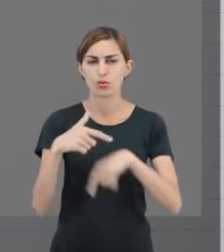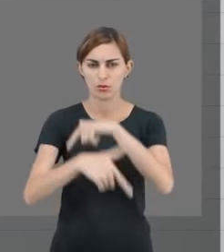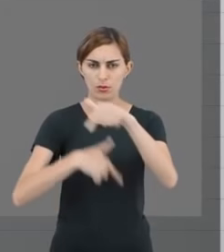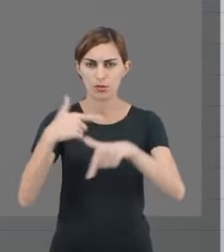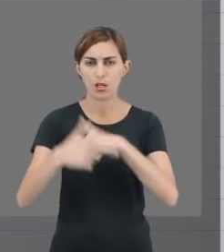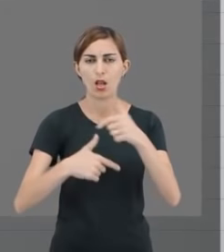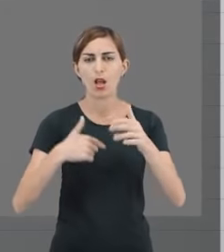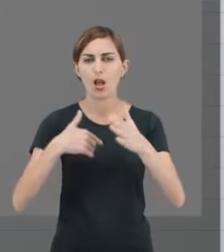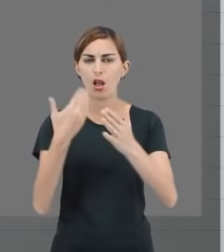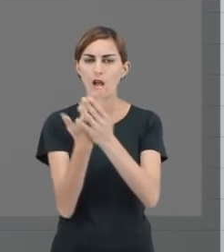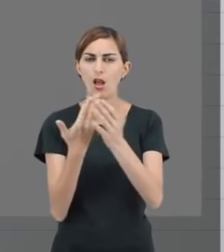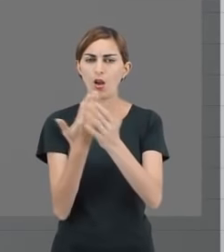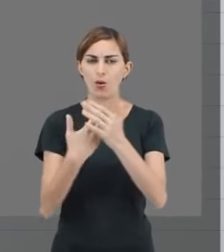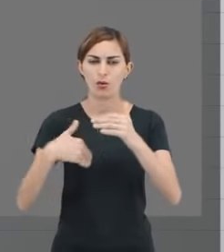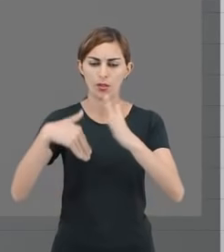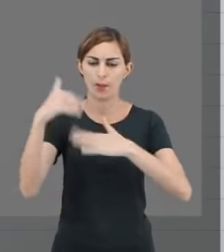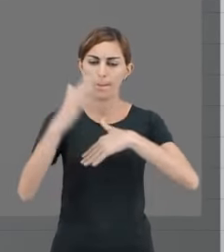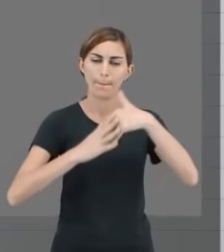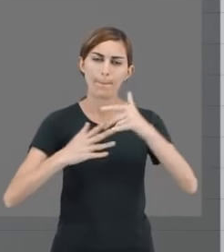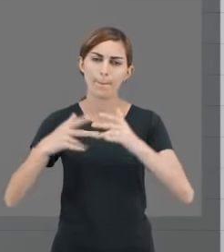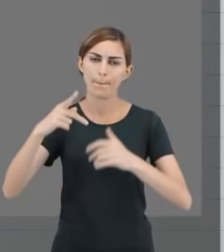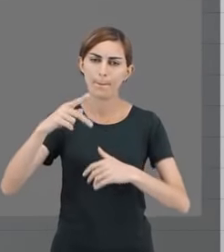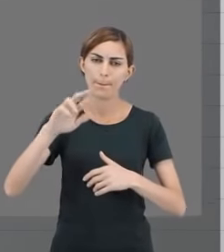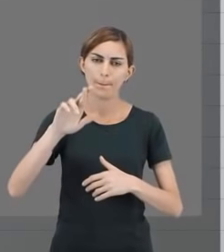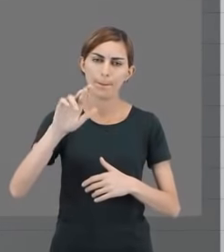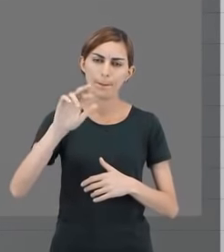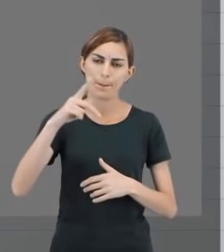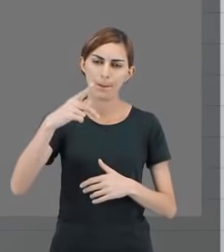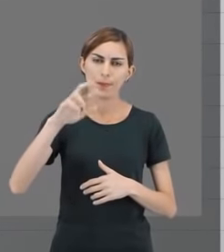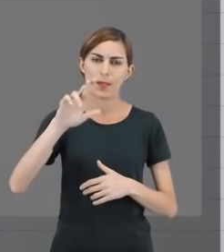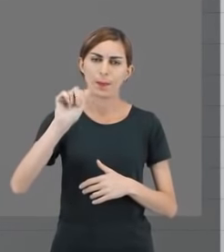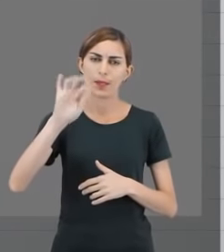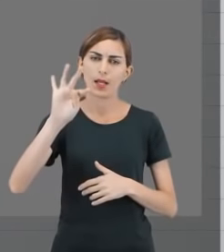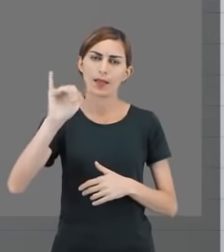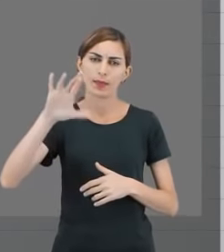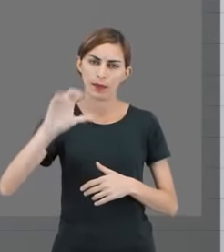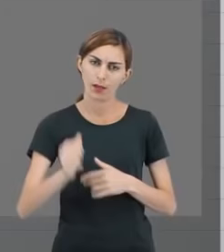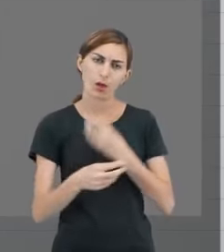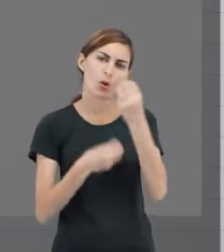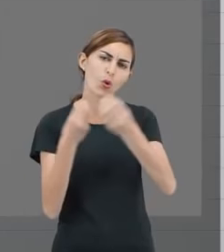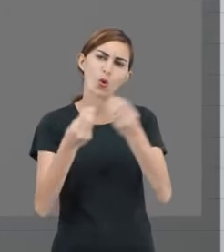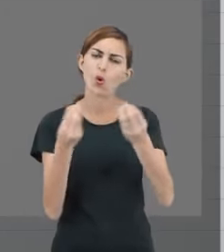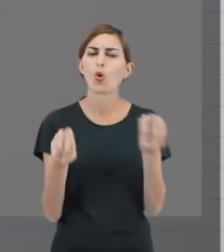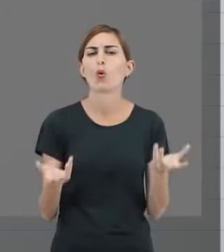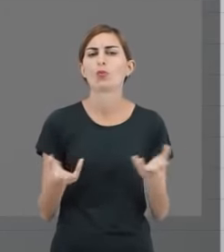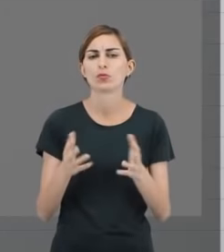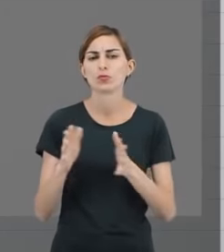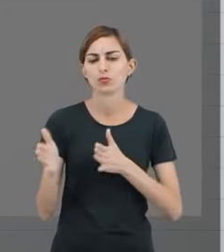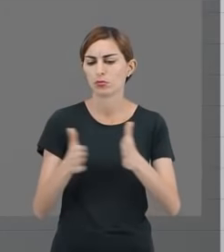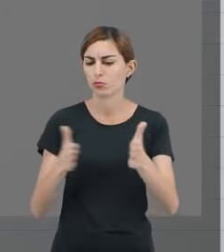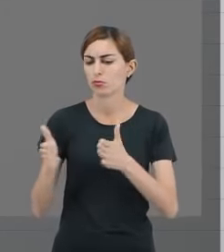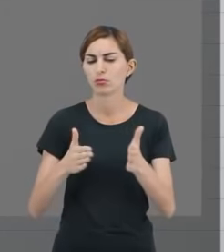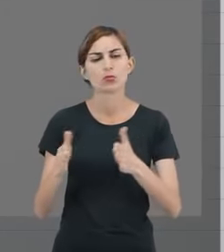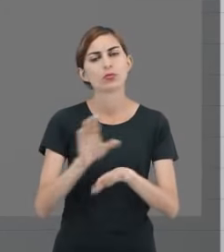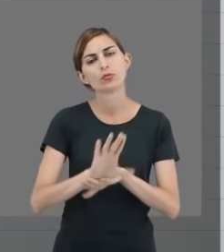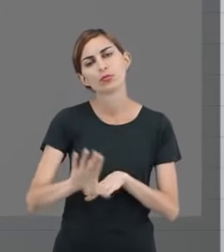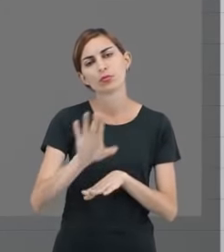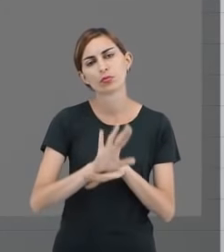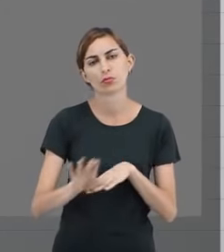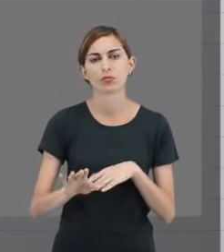práticas. Como essas aulas vão acontecer e em que formato, em que momento do curso,